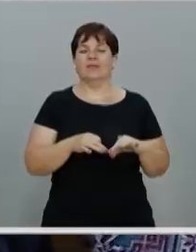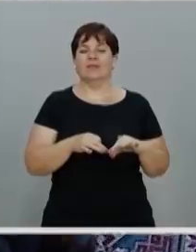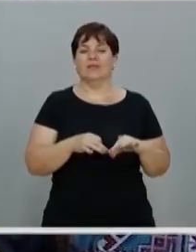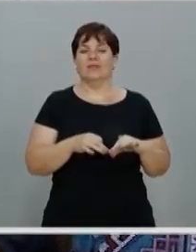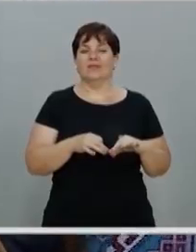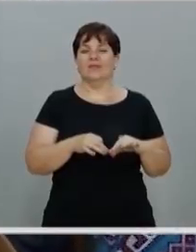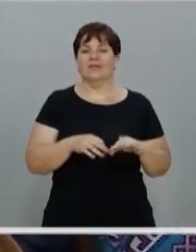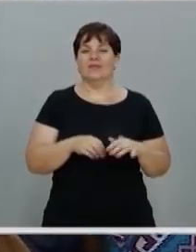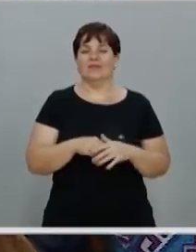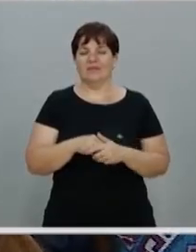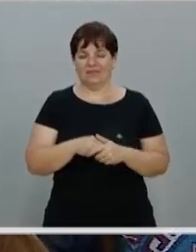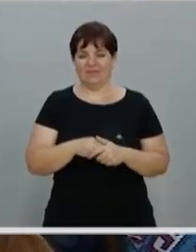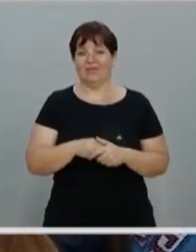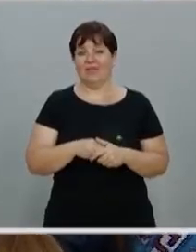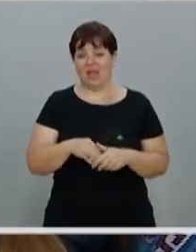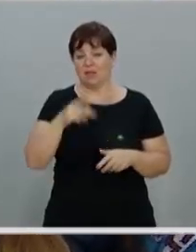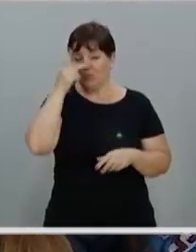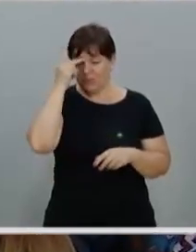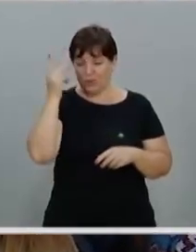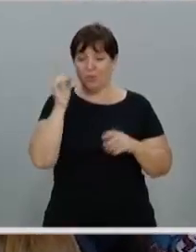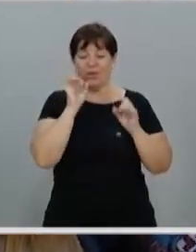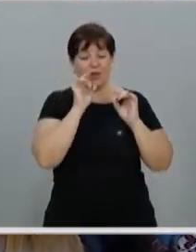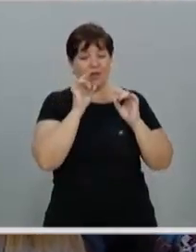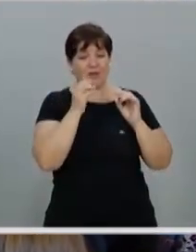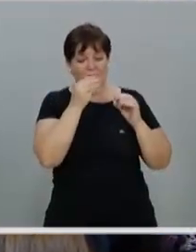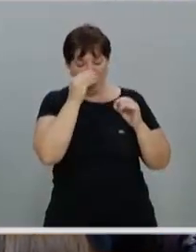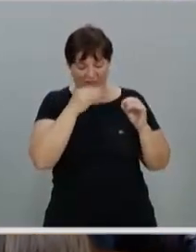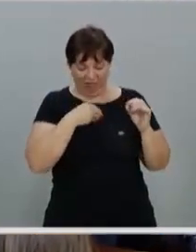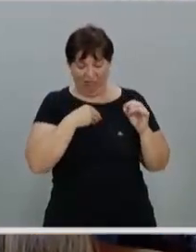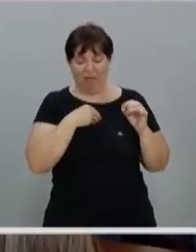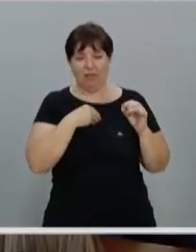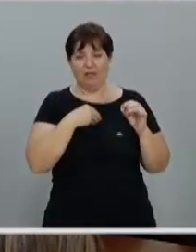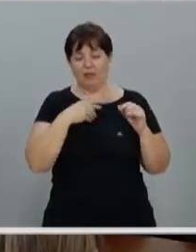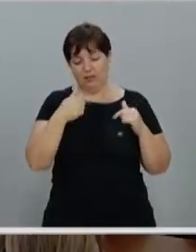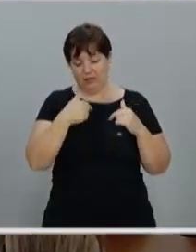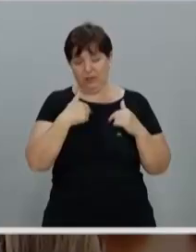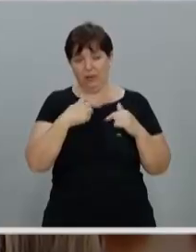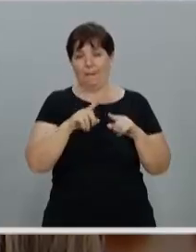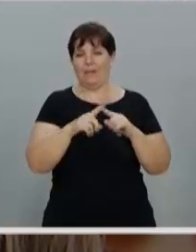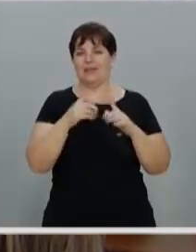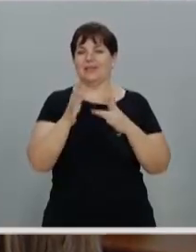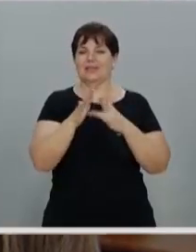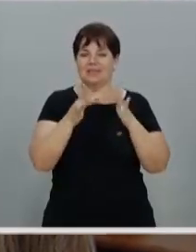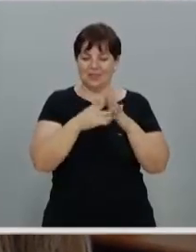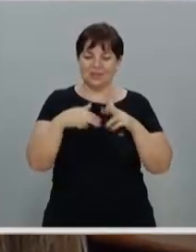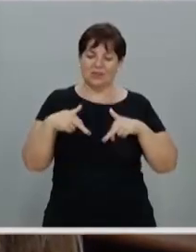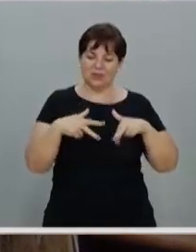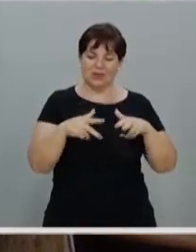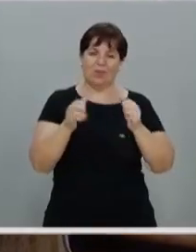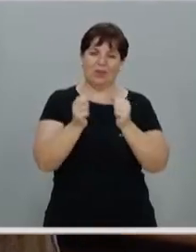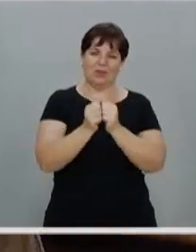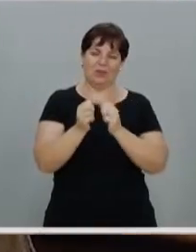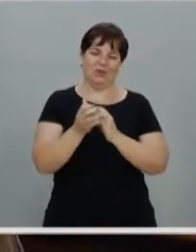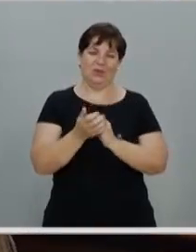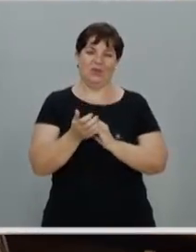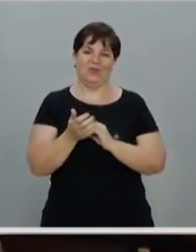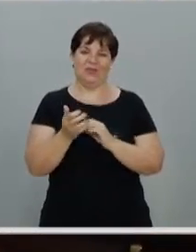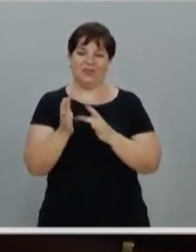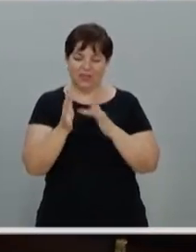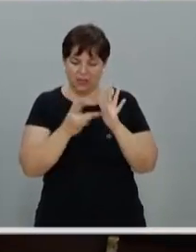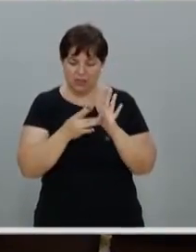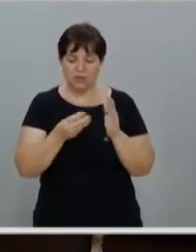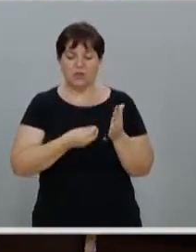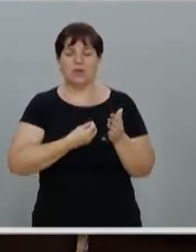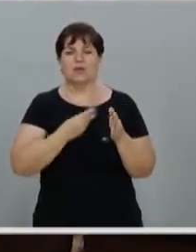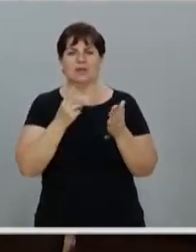sentimento de abandono das pessoas, ele tem a certeza de que Cristo caminha com ele. De que Cristo caminha com ele. Quem de